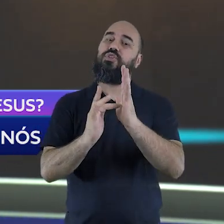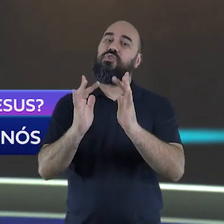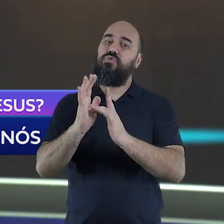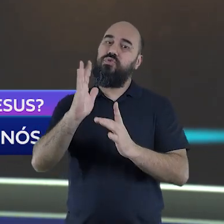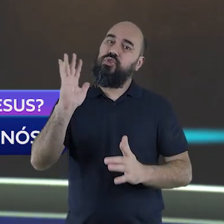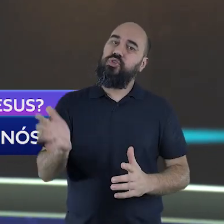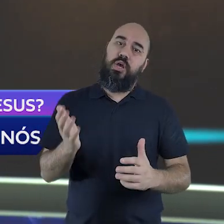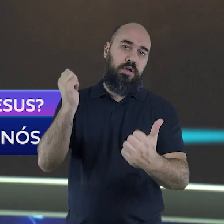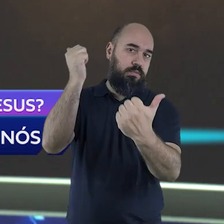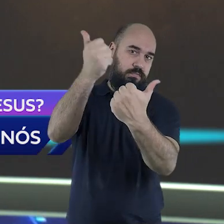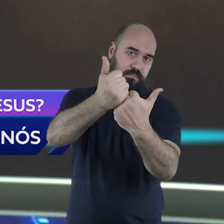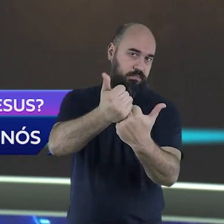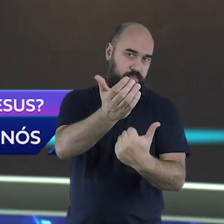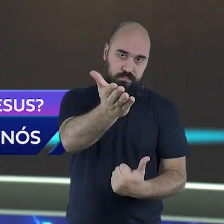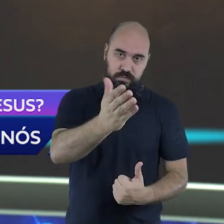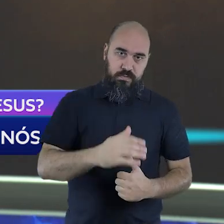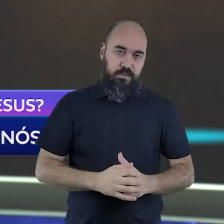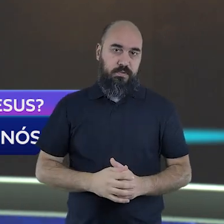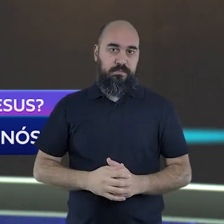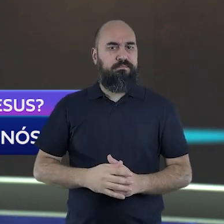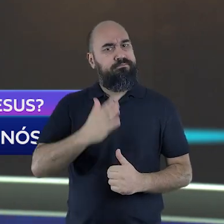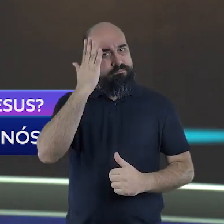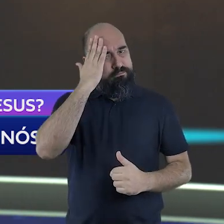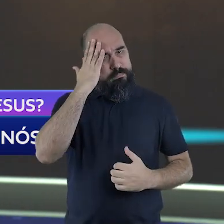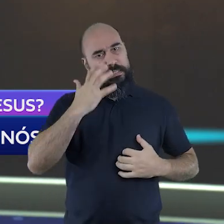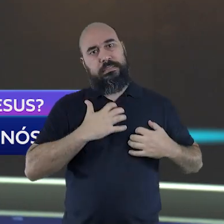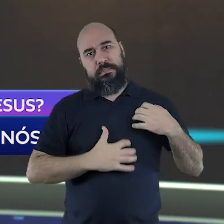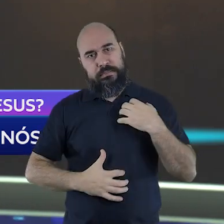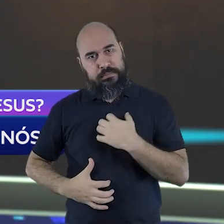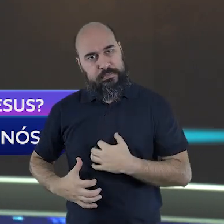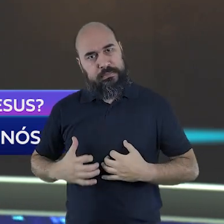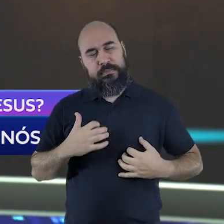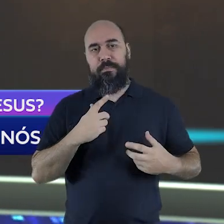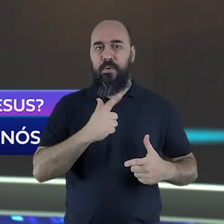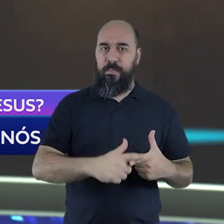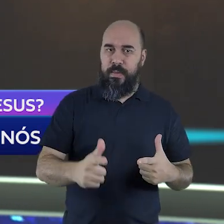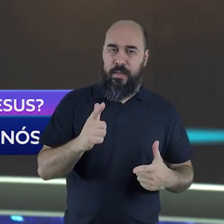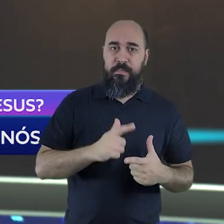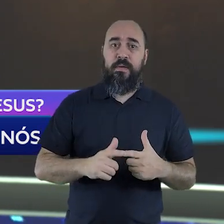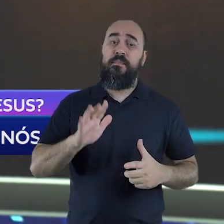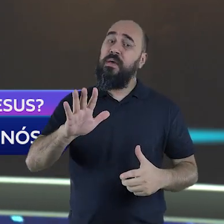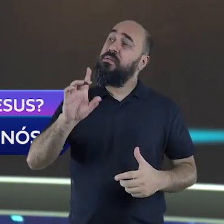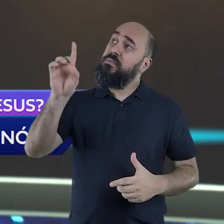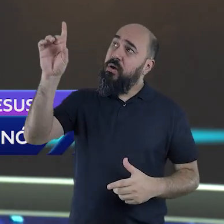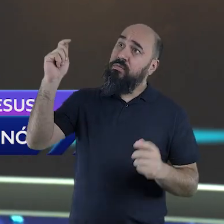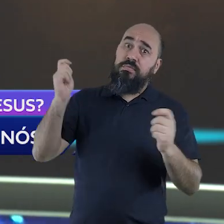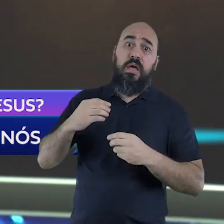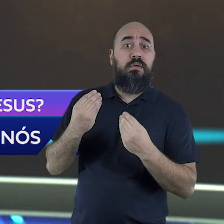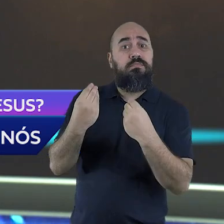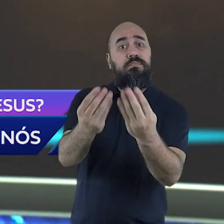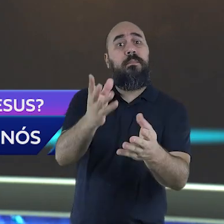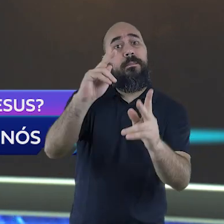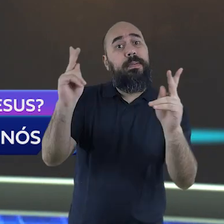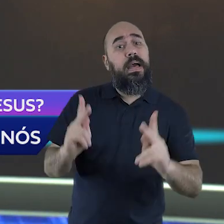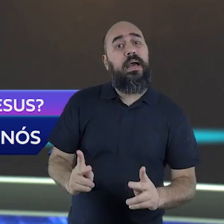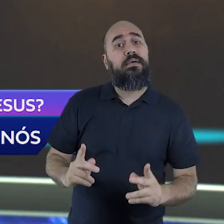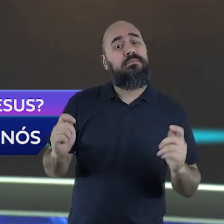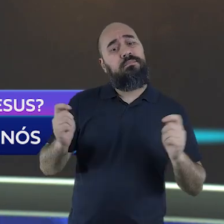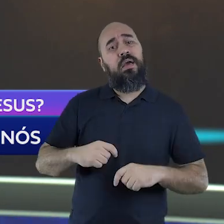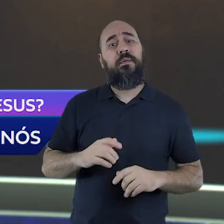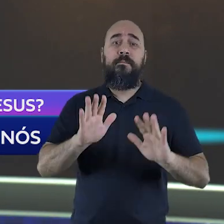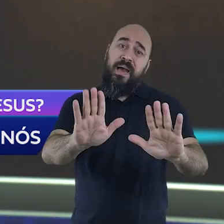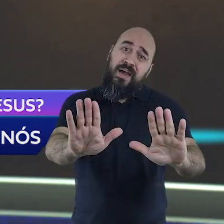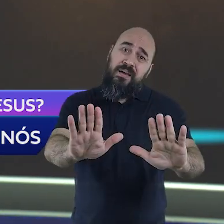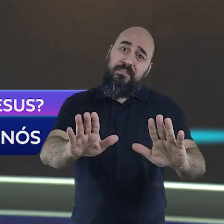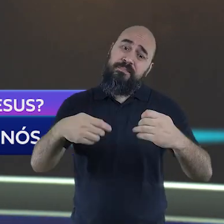mesmo em meio às tormentas, Deus lhe dará a paz se você disser sim para